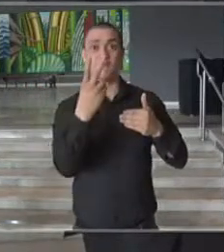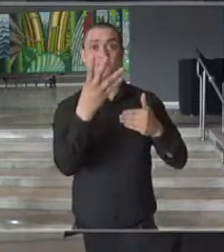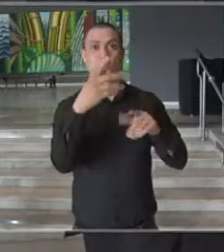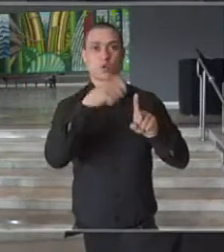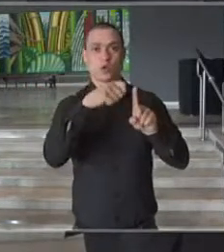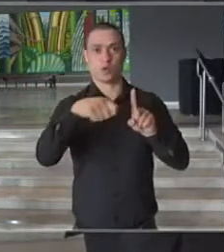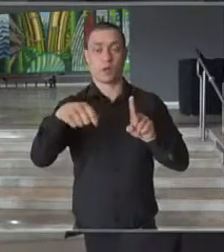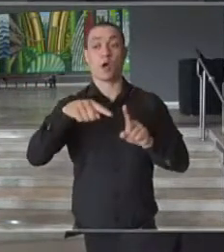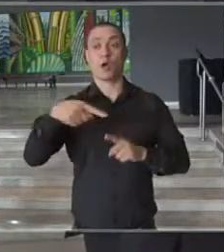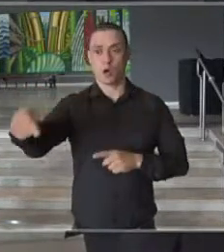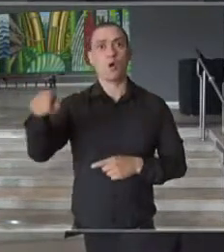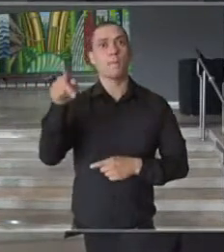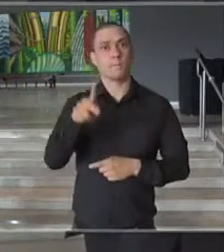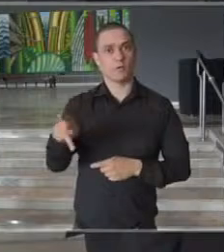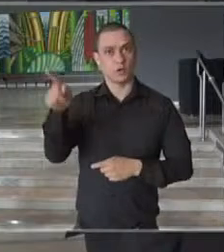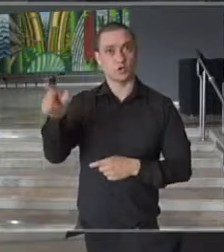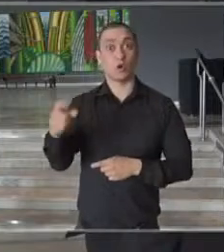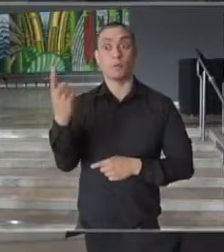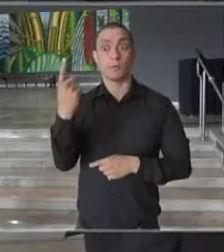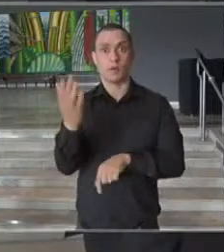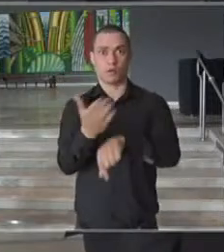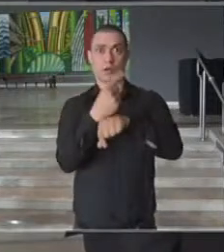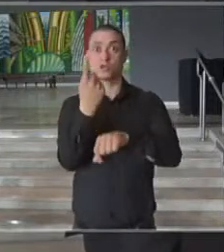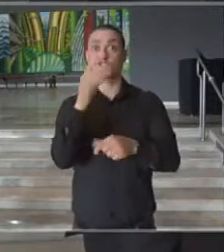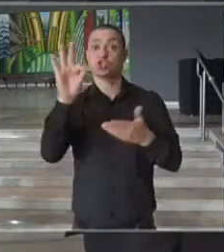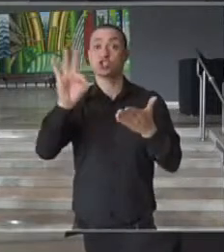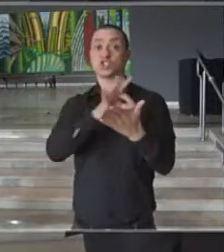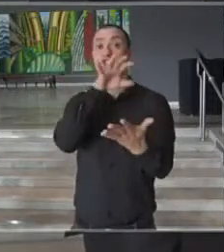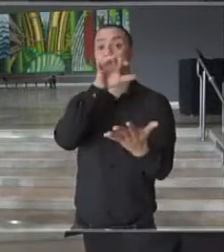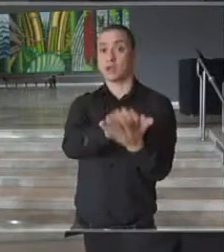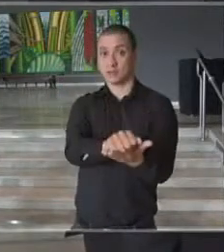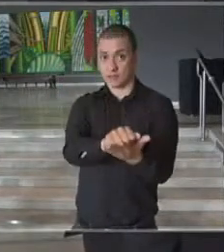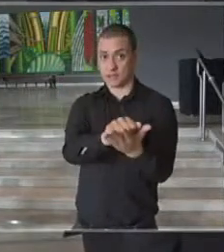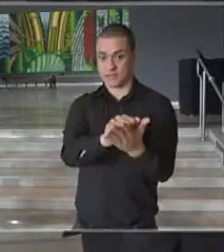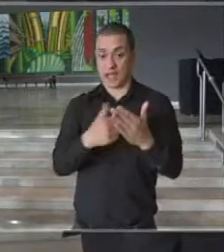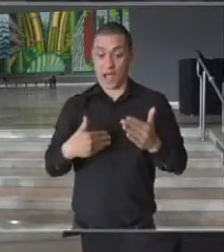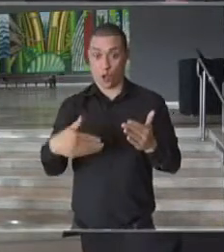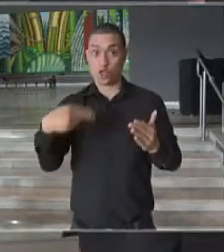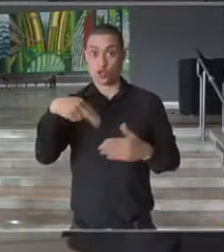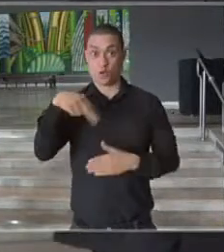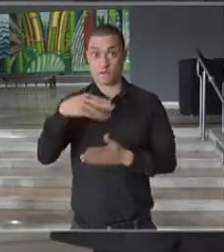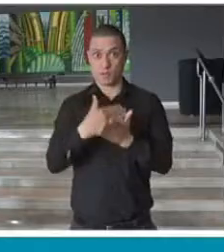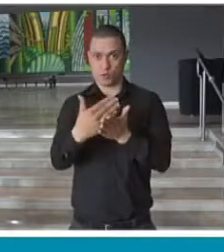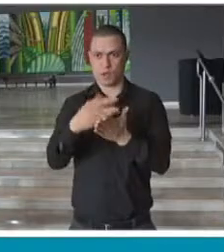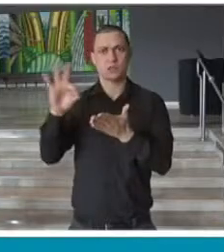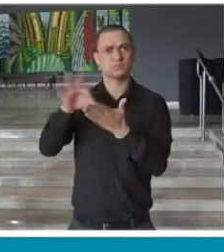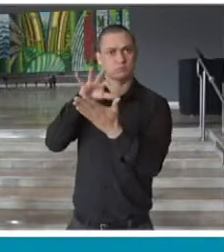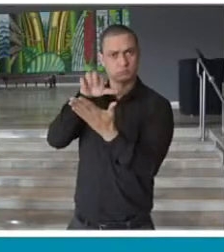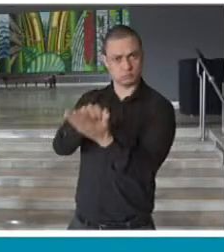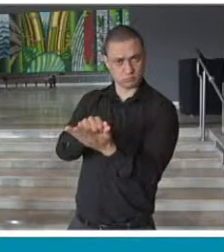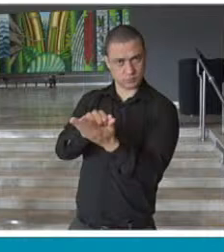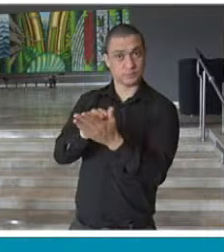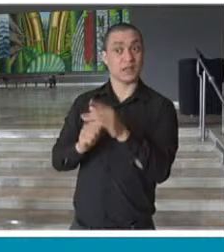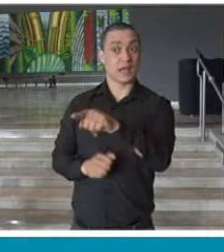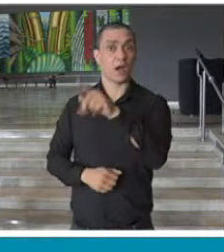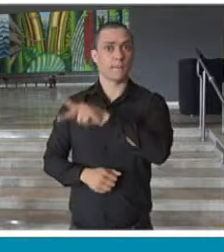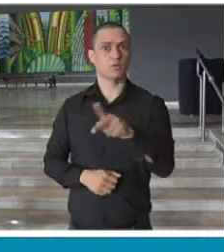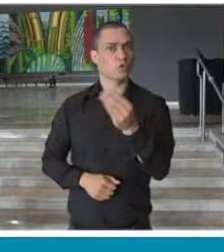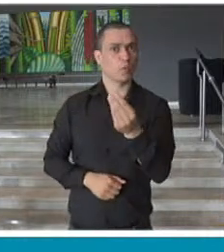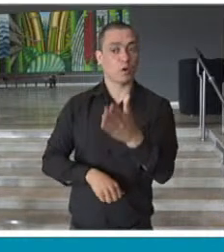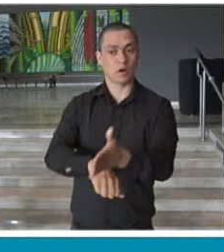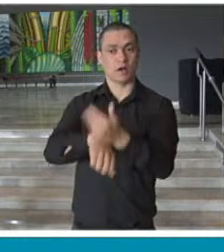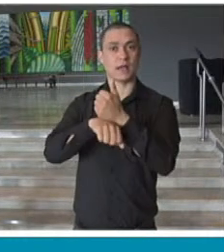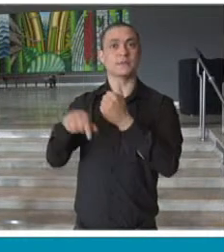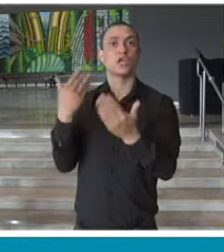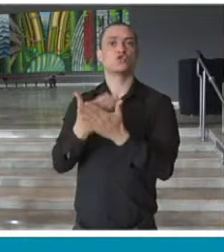o professor deverá aderir ao programa, portanto, a partir de novembro. A formação, terá uma formação que ele